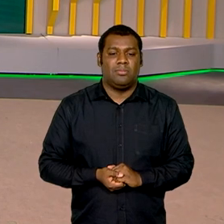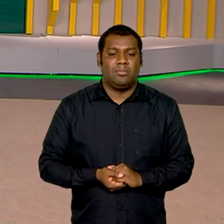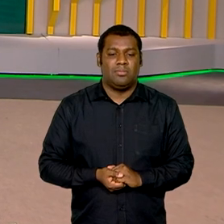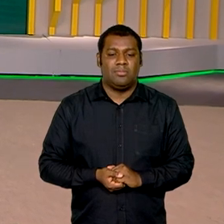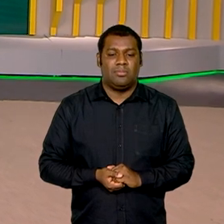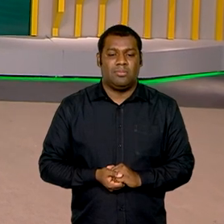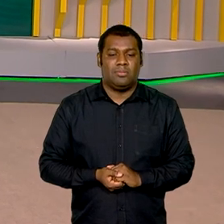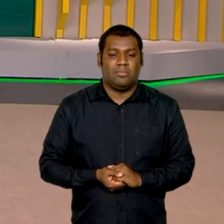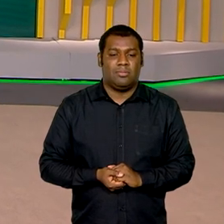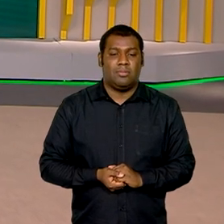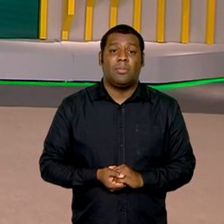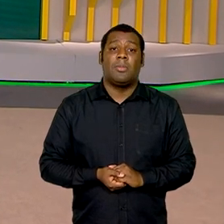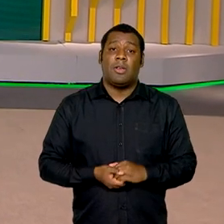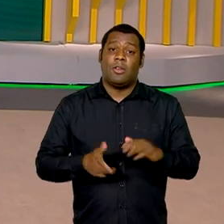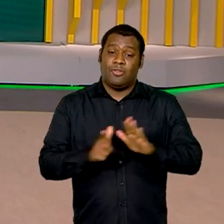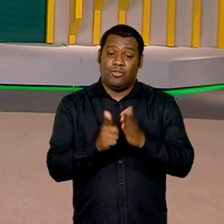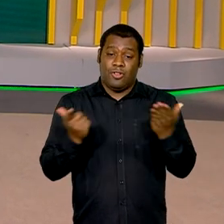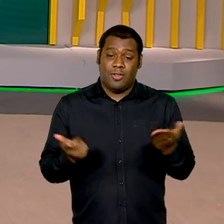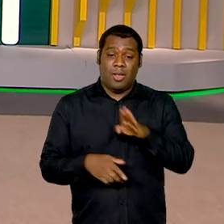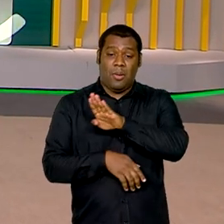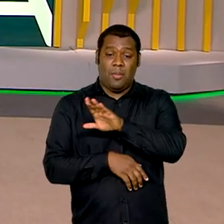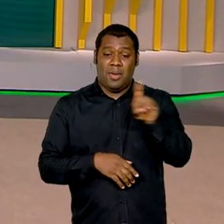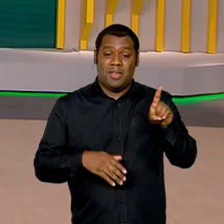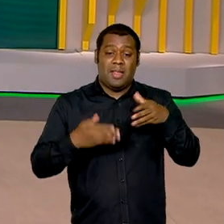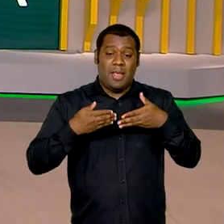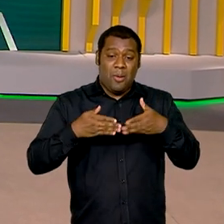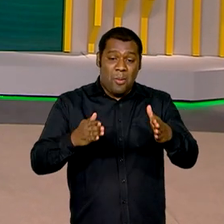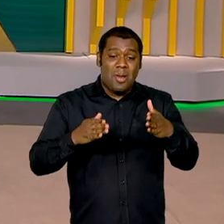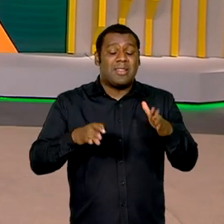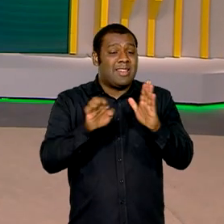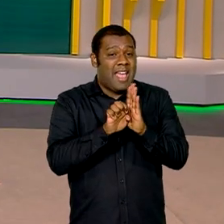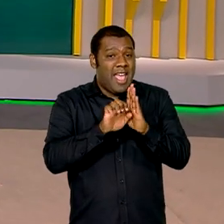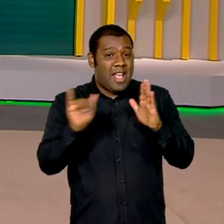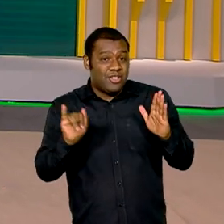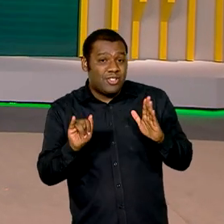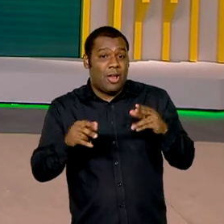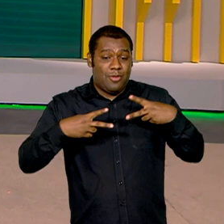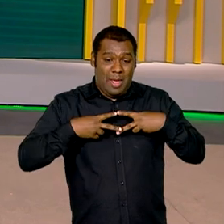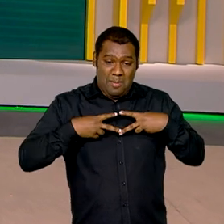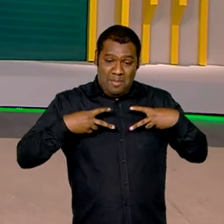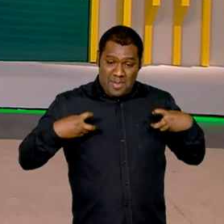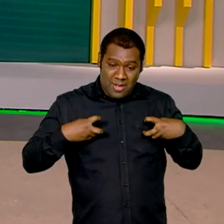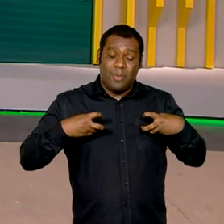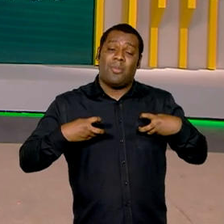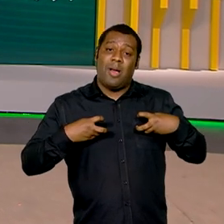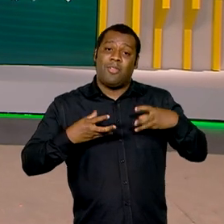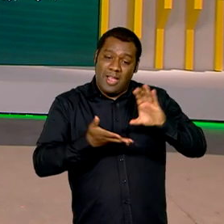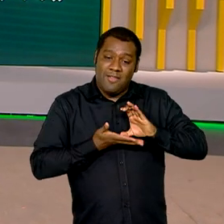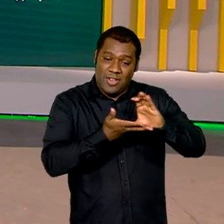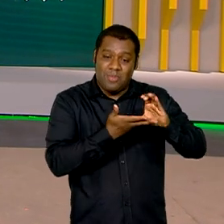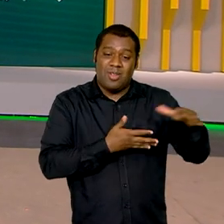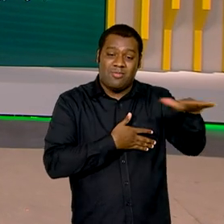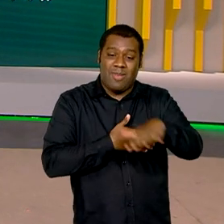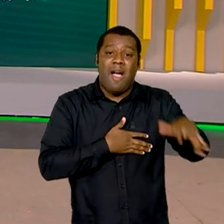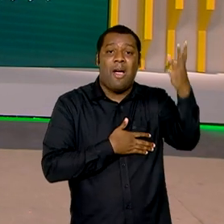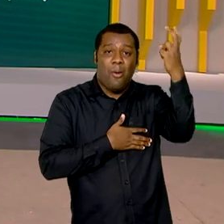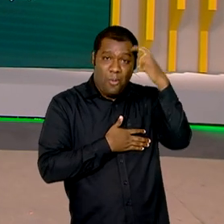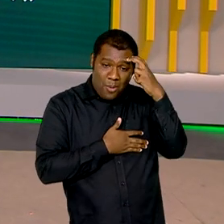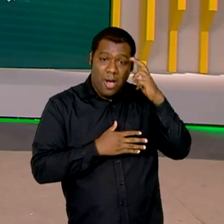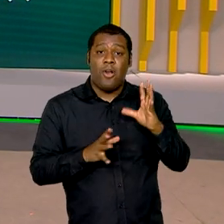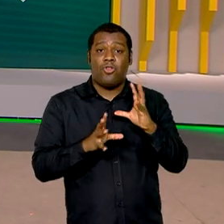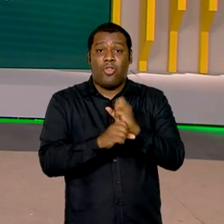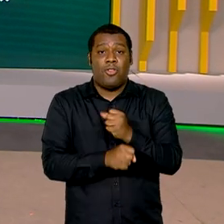E o Brasil em Dia começa com o maior edital da Petrobras destinado ao setor cultural. São cerca de 250